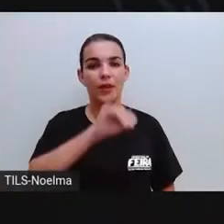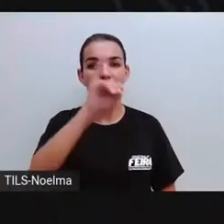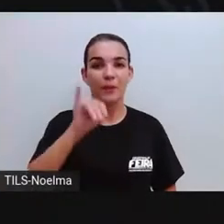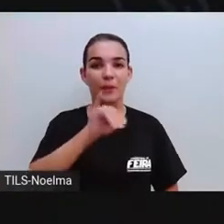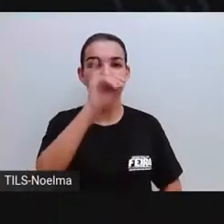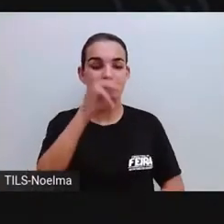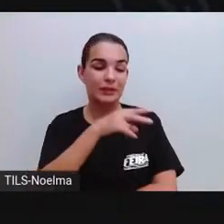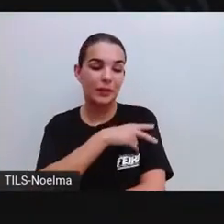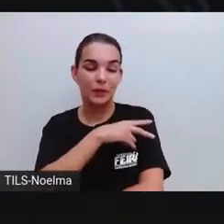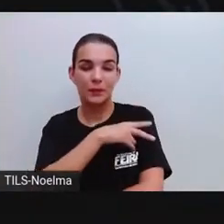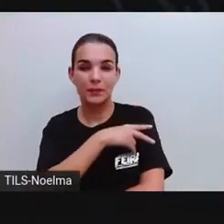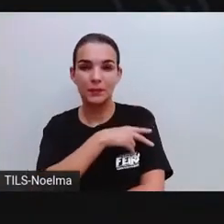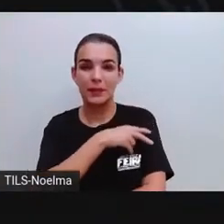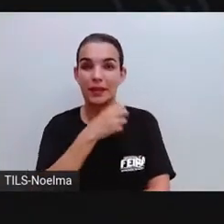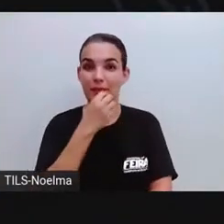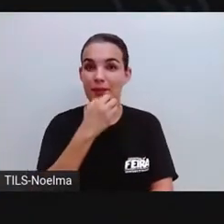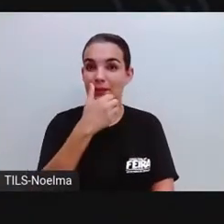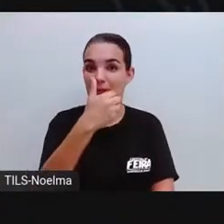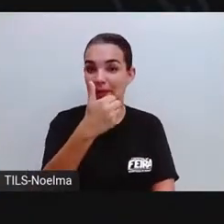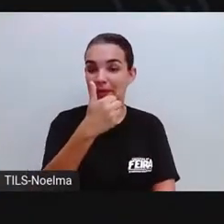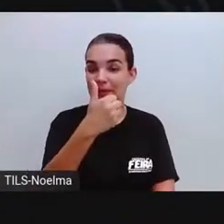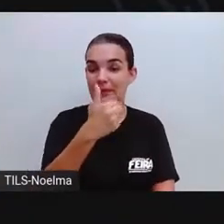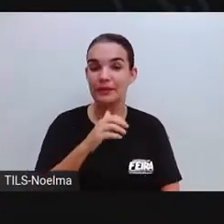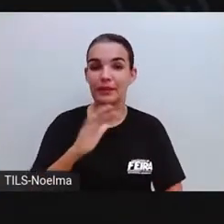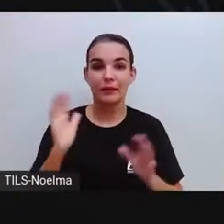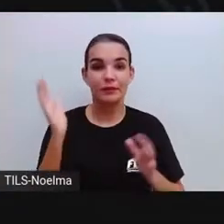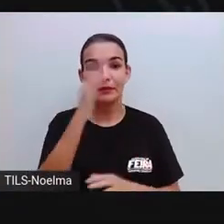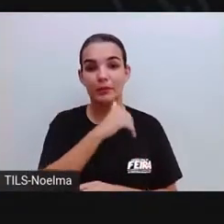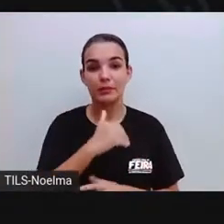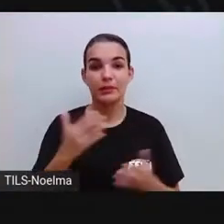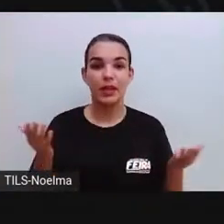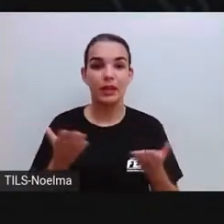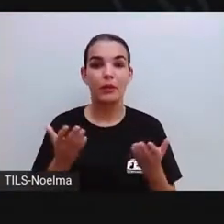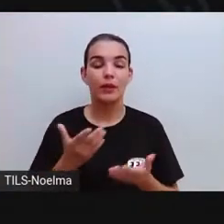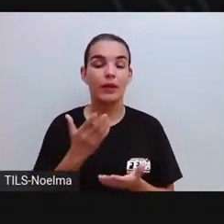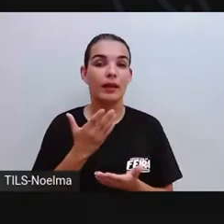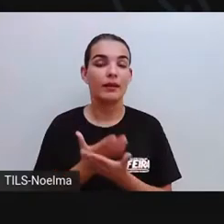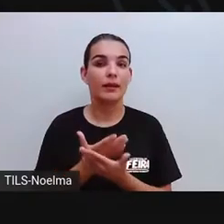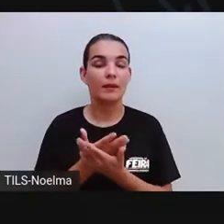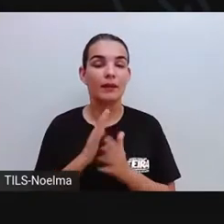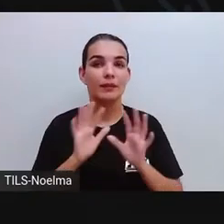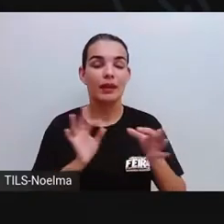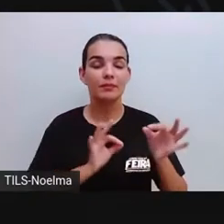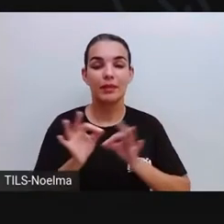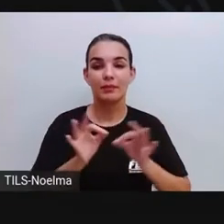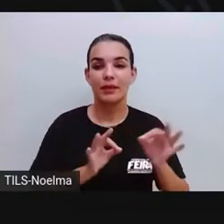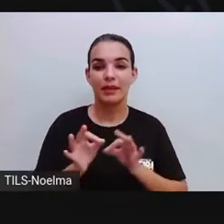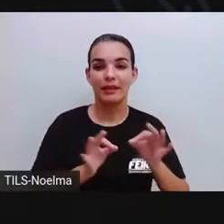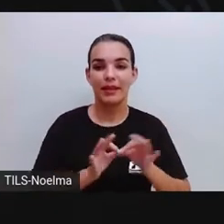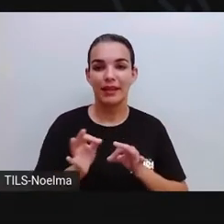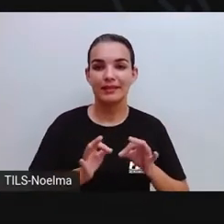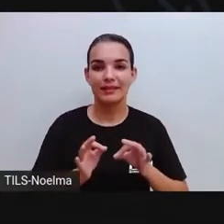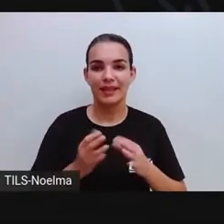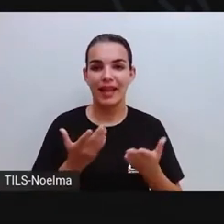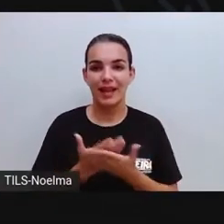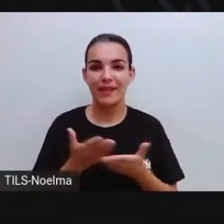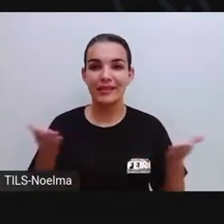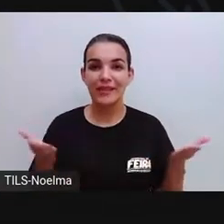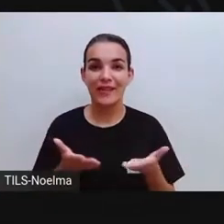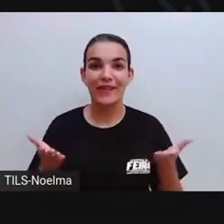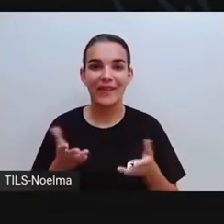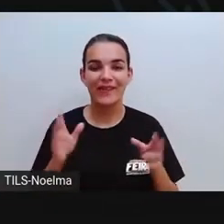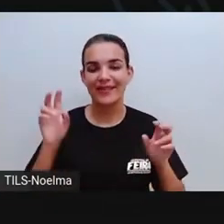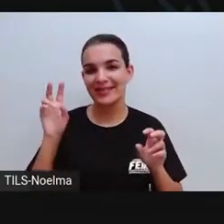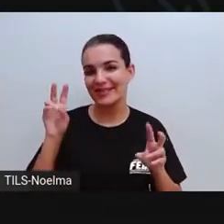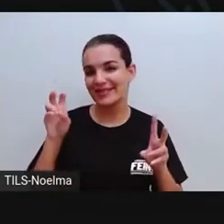Olá, segundo ano! Como estão? Vamos lá? Quem aí está preparado para a nossa aula de hoje? Para